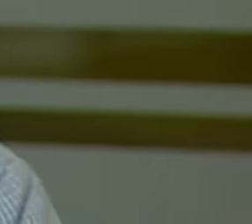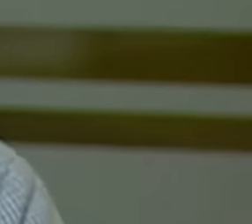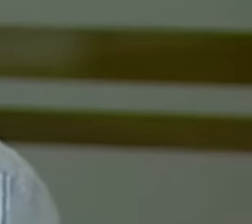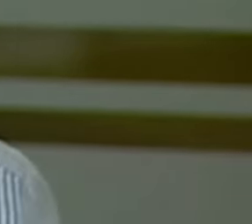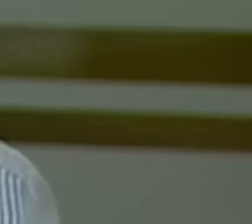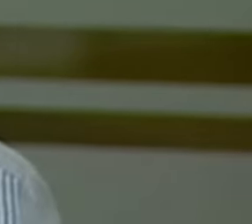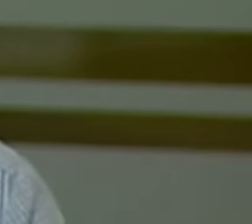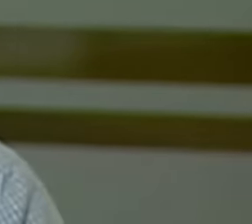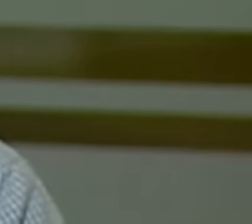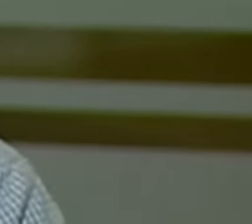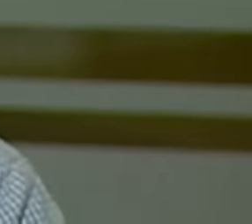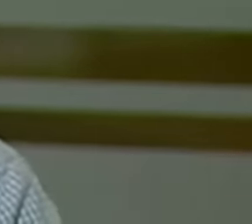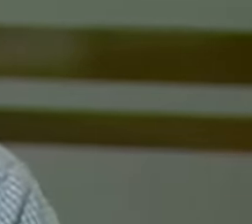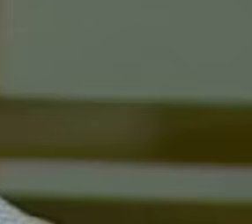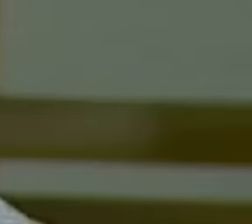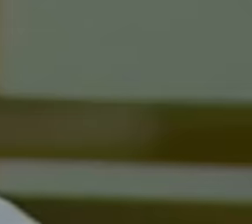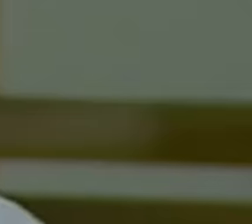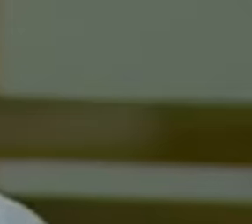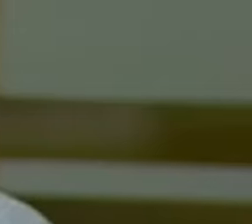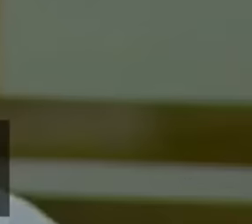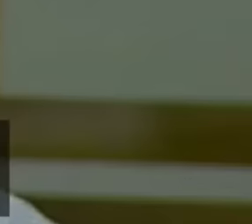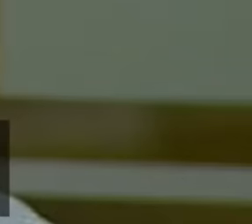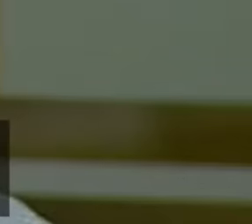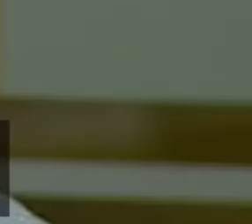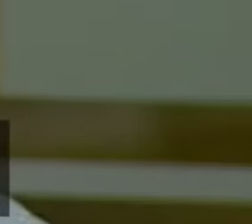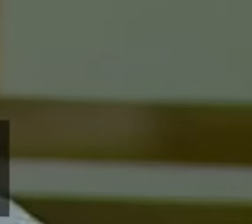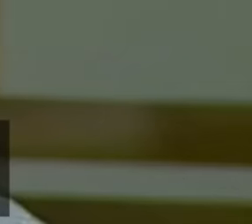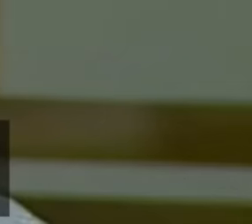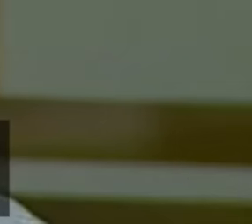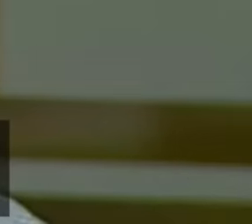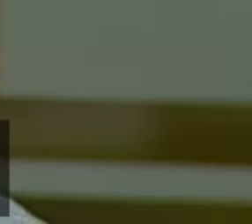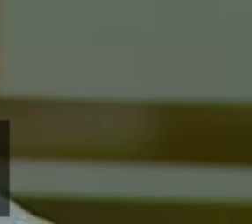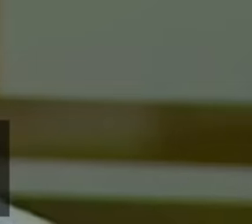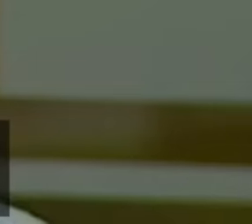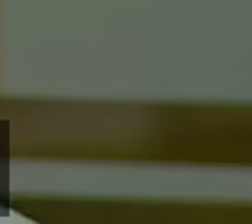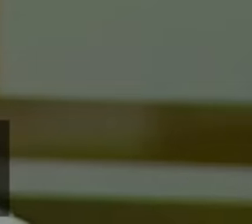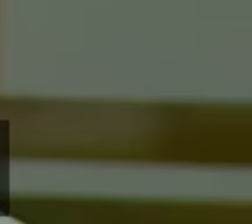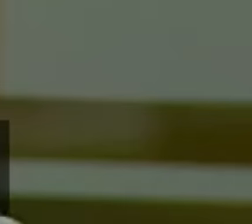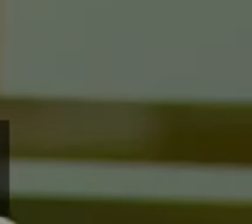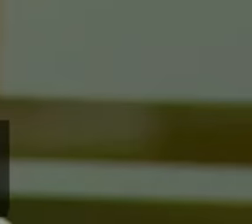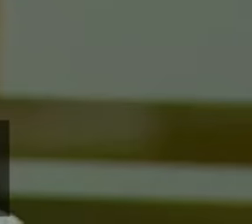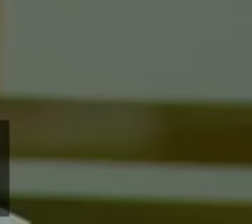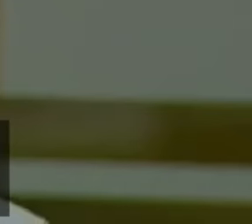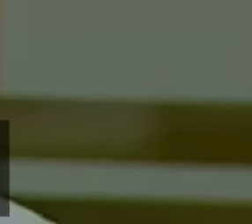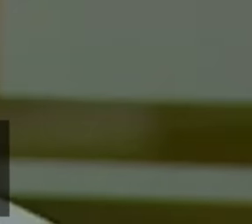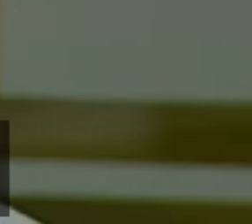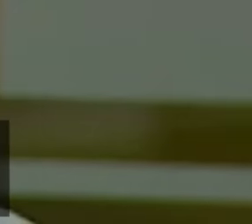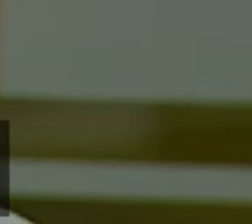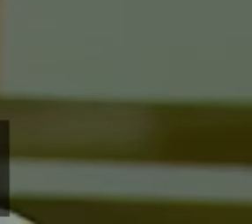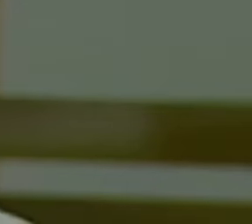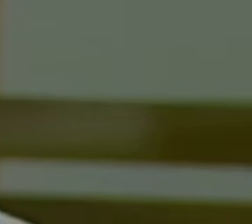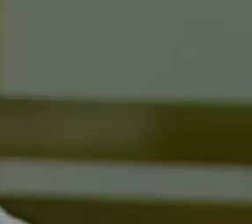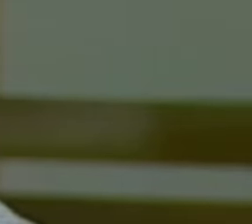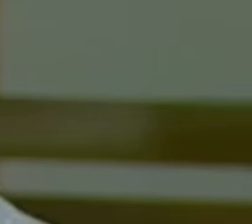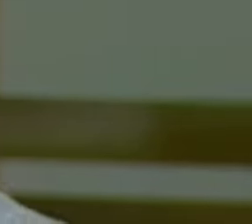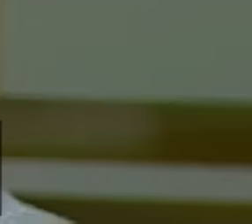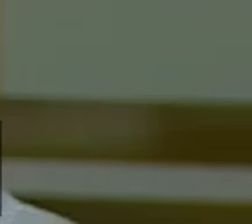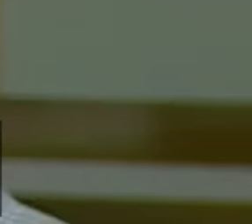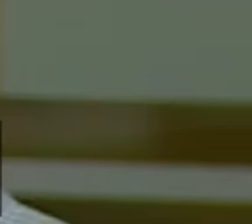são os vínculos com nossos pais ora Freud dizia que caracteriza nosso modo de amar é o vínculo com esses objetos